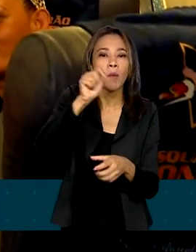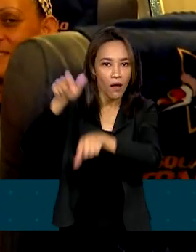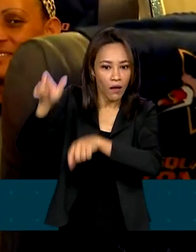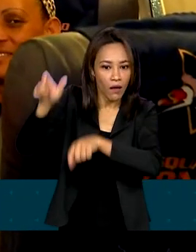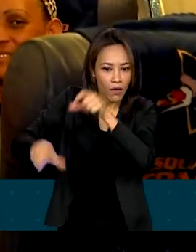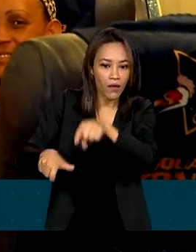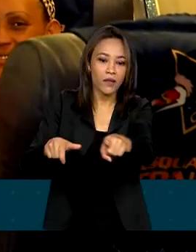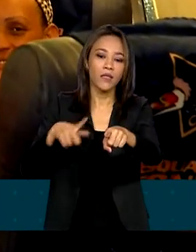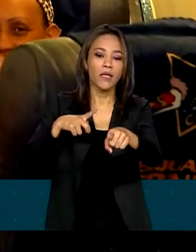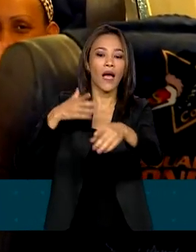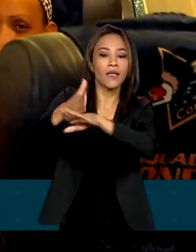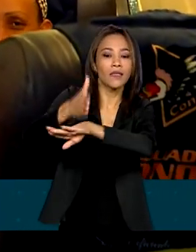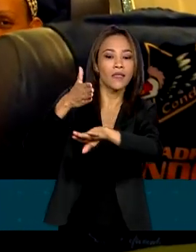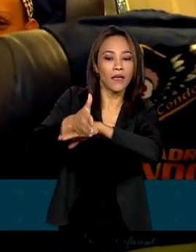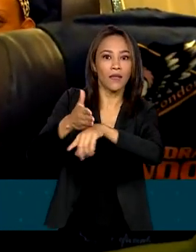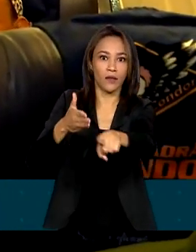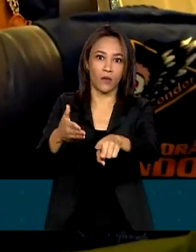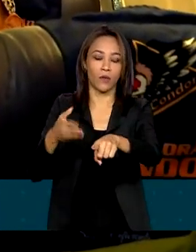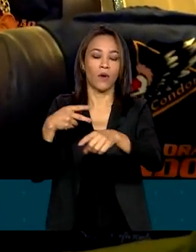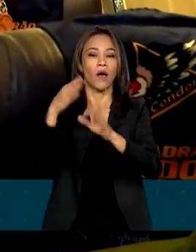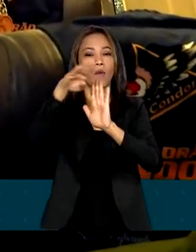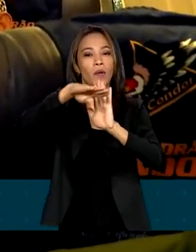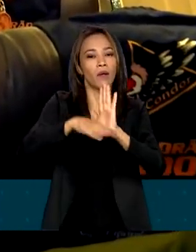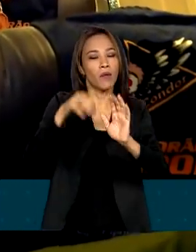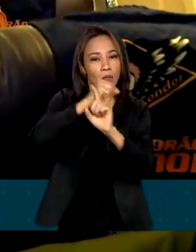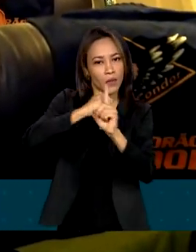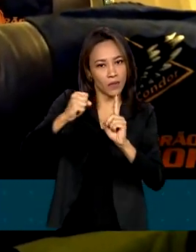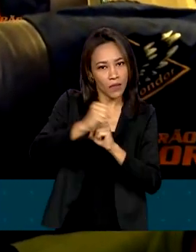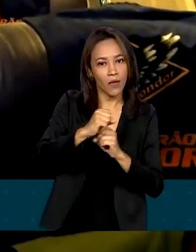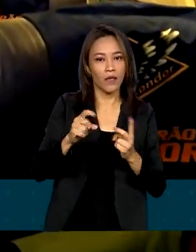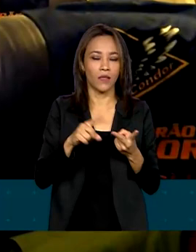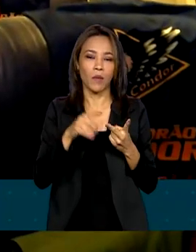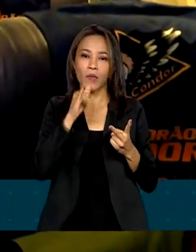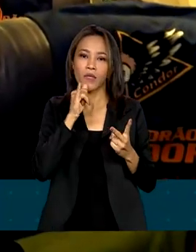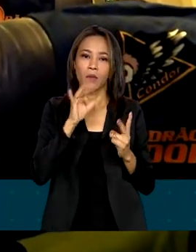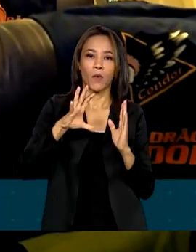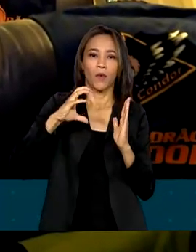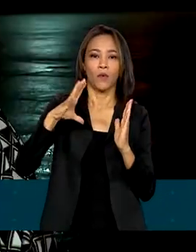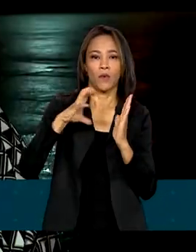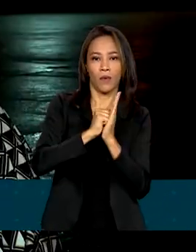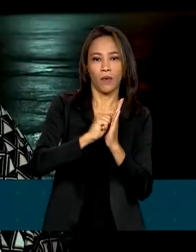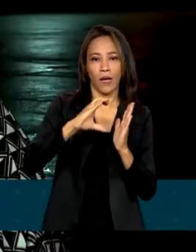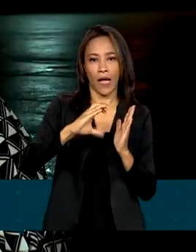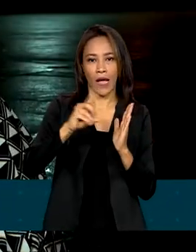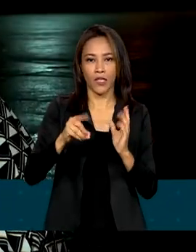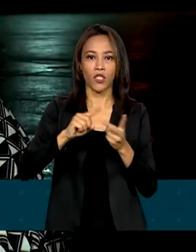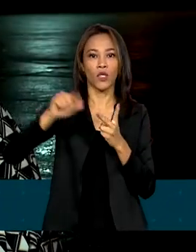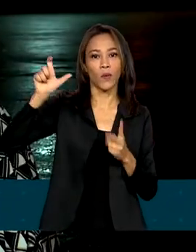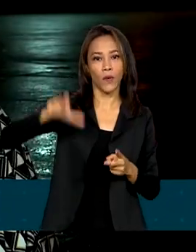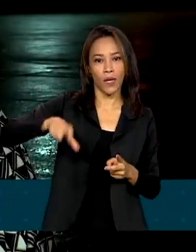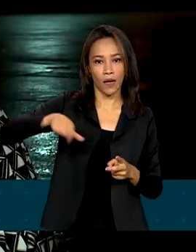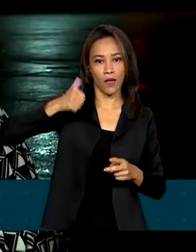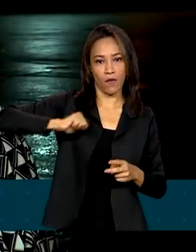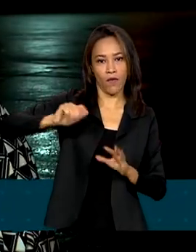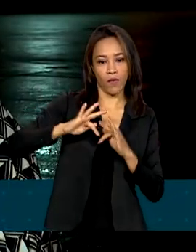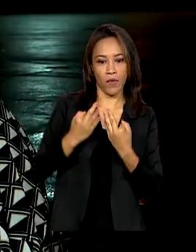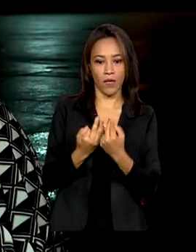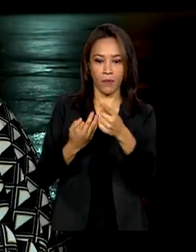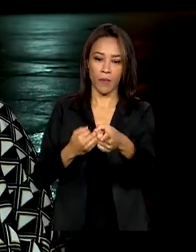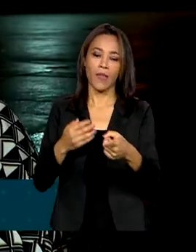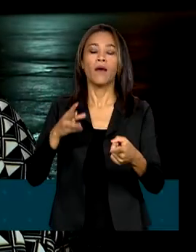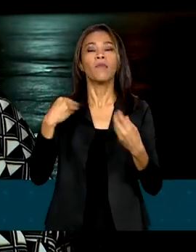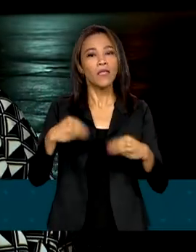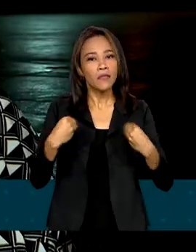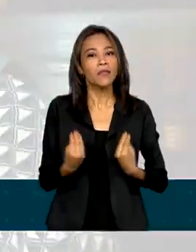e oferece as suas programas sociais, como o Cadastro Único e o Bolsa Família. Abrir as portas para essas mulheres, porque elas têm muito que